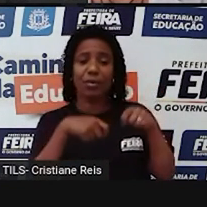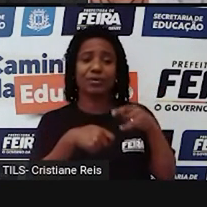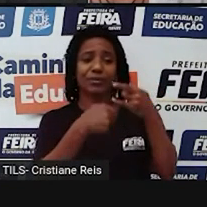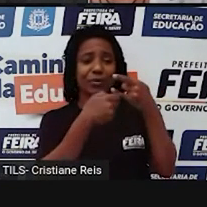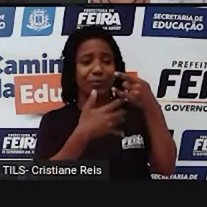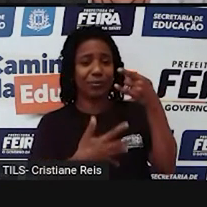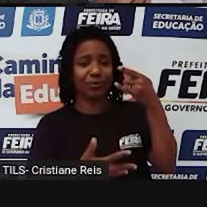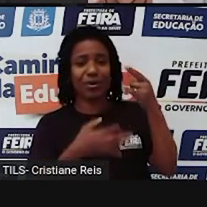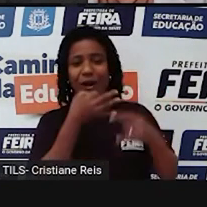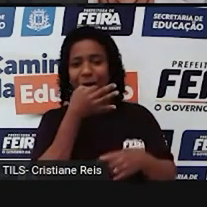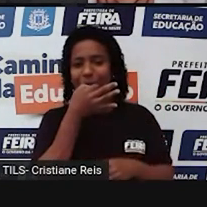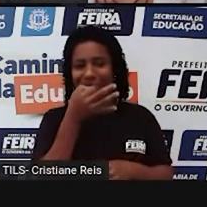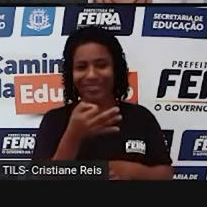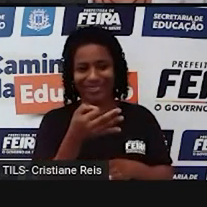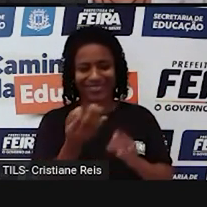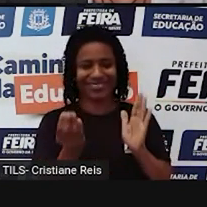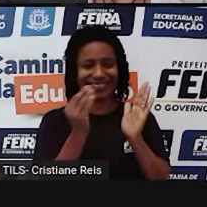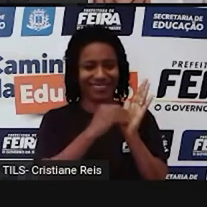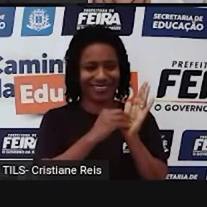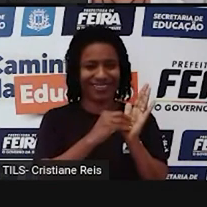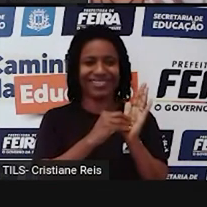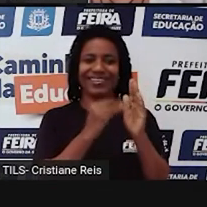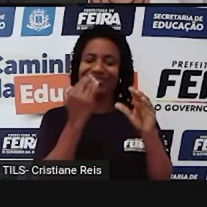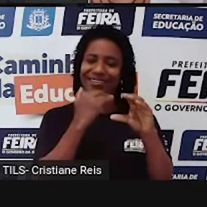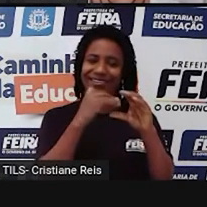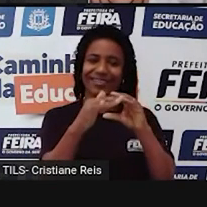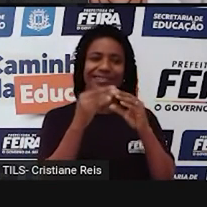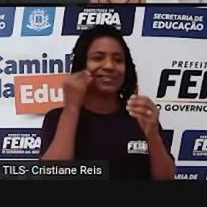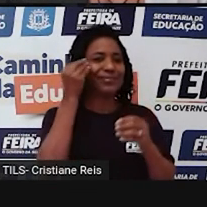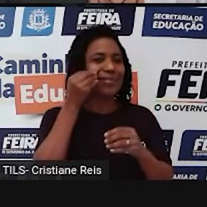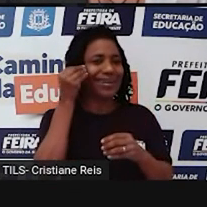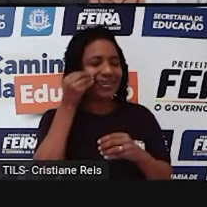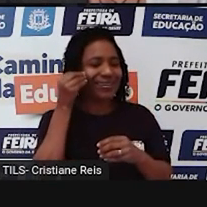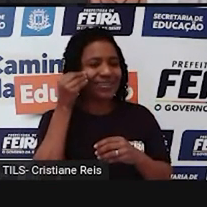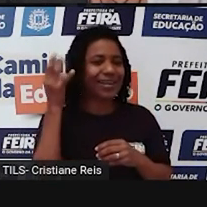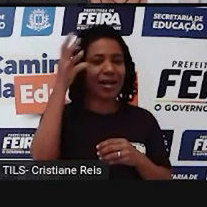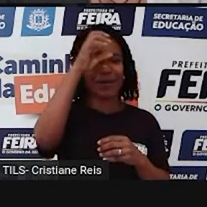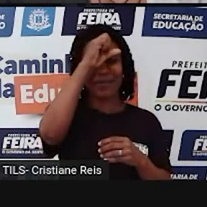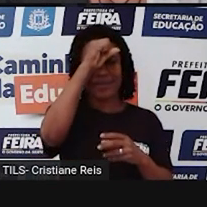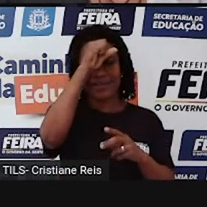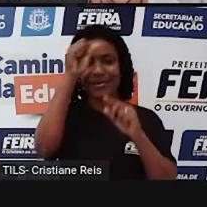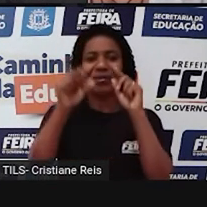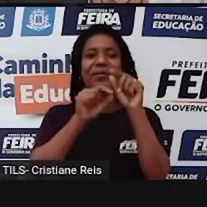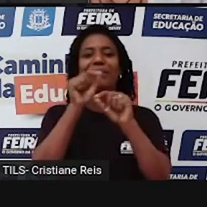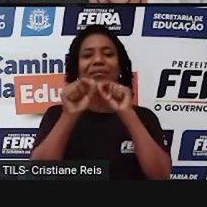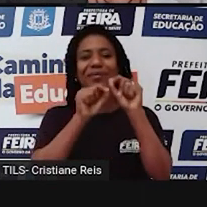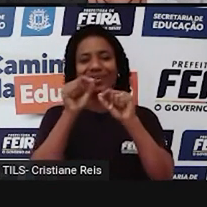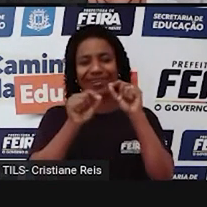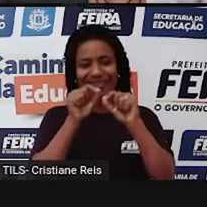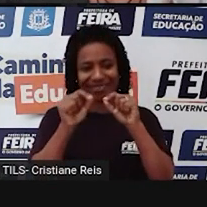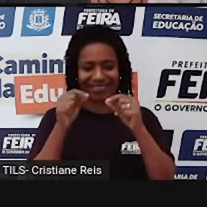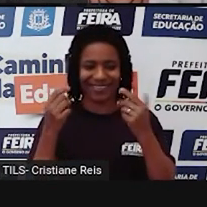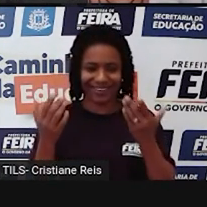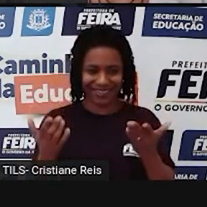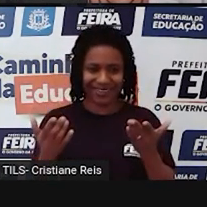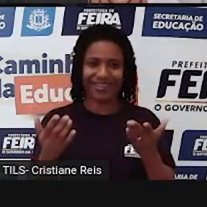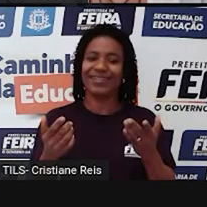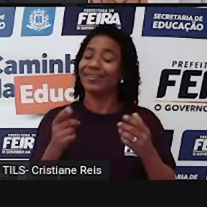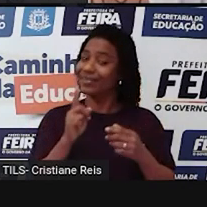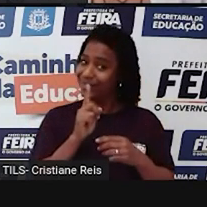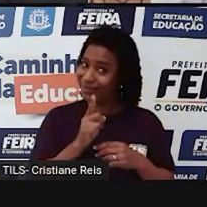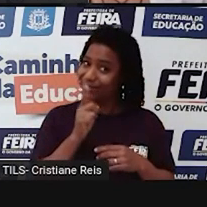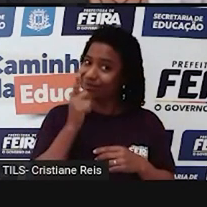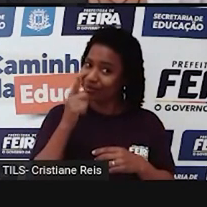escrevam com as suas palavras como foi essa sua experiência e é claro repito